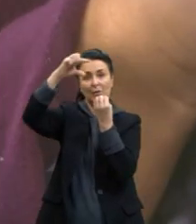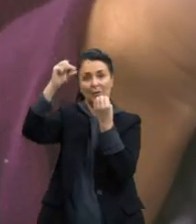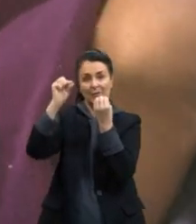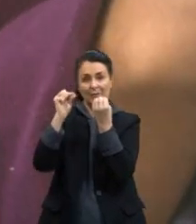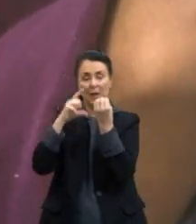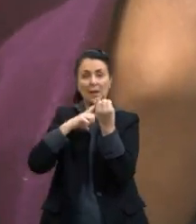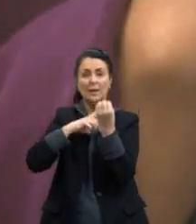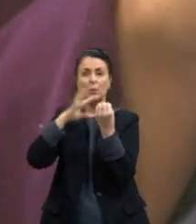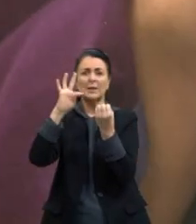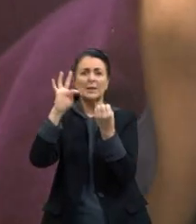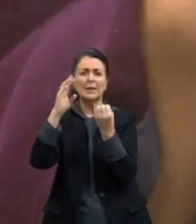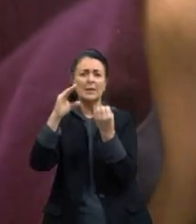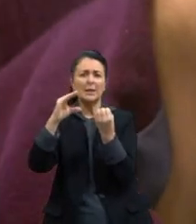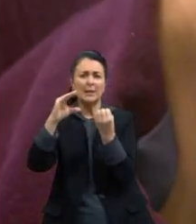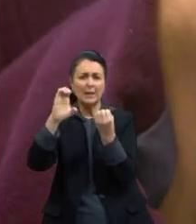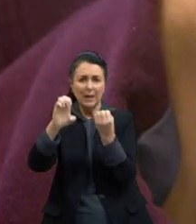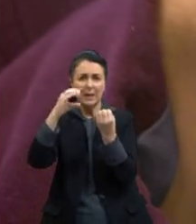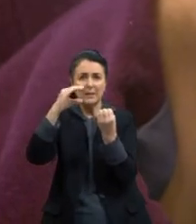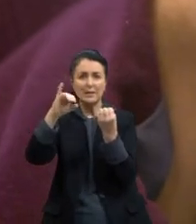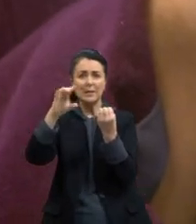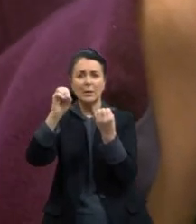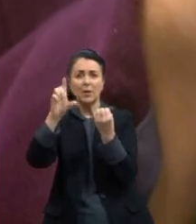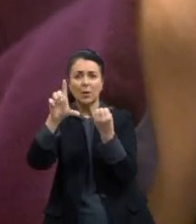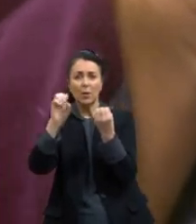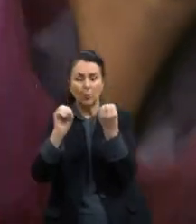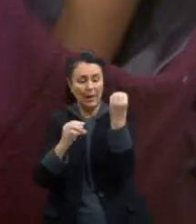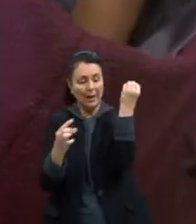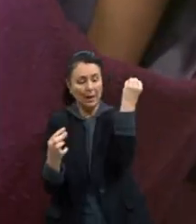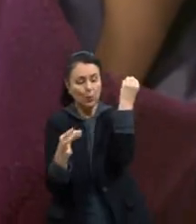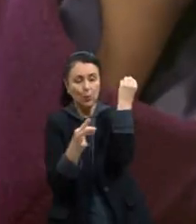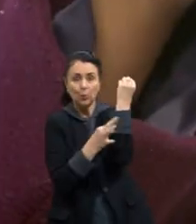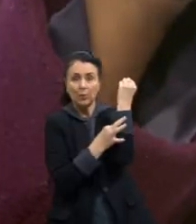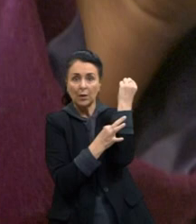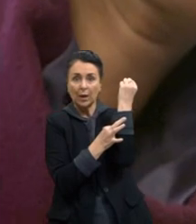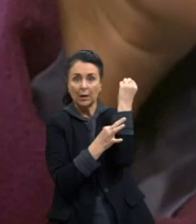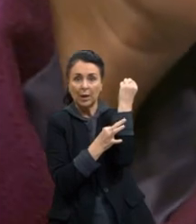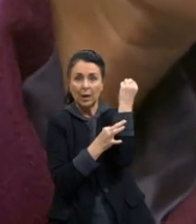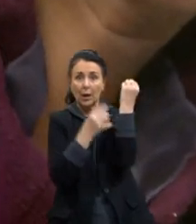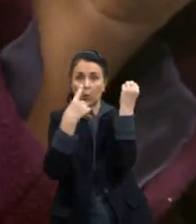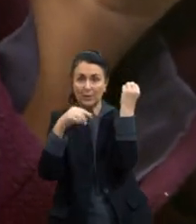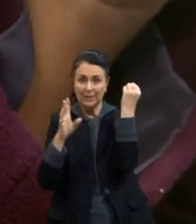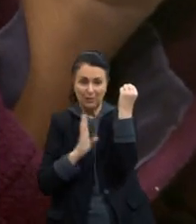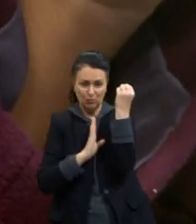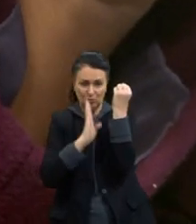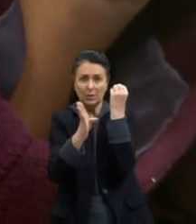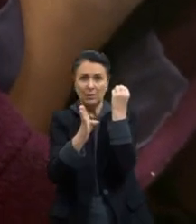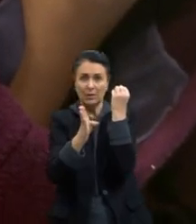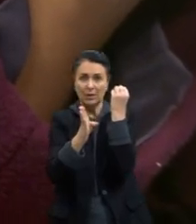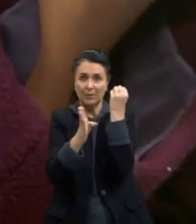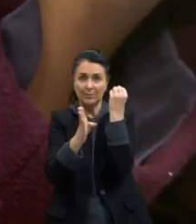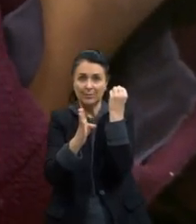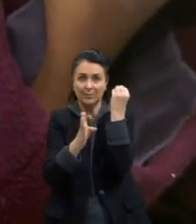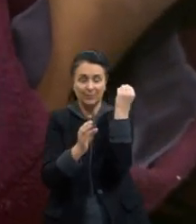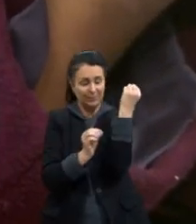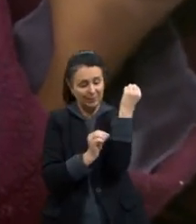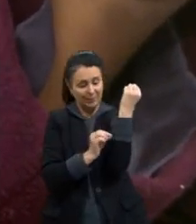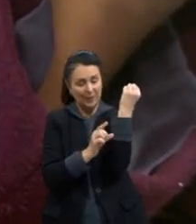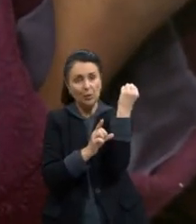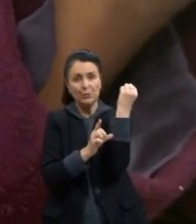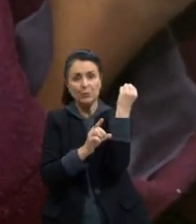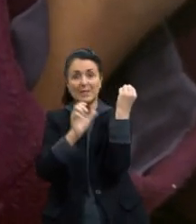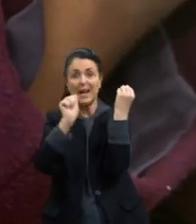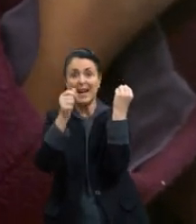outras não. Outras saem direto à folha. É como se fosse a axila da